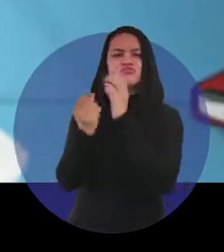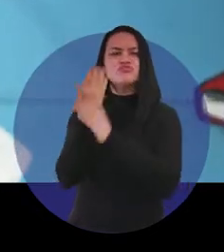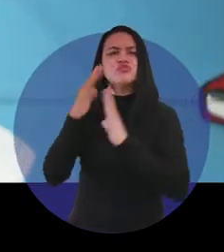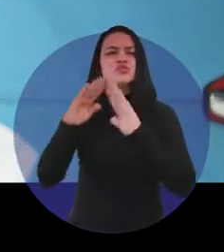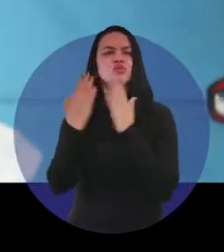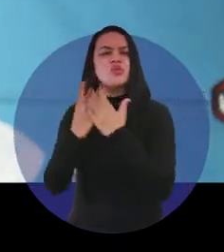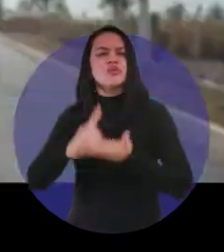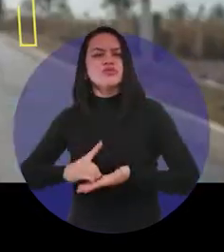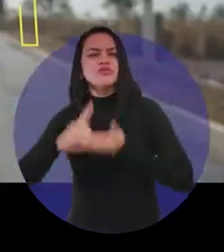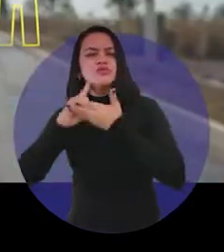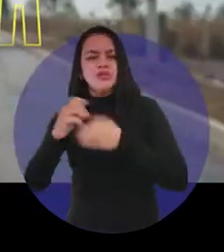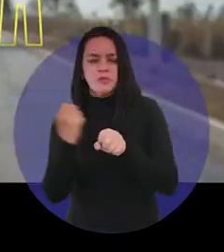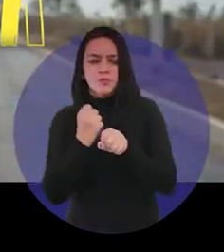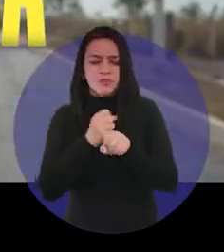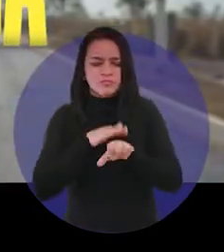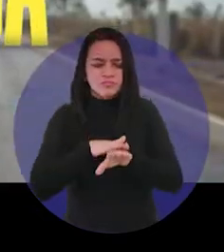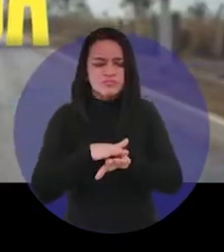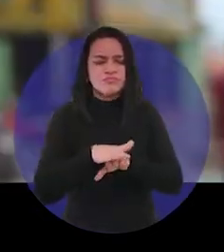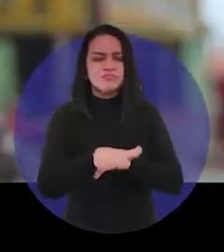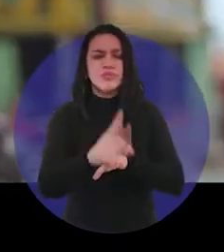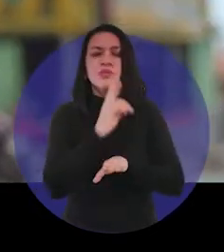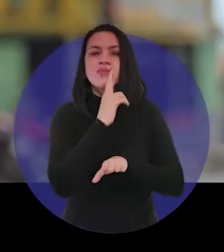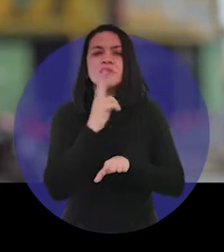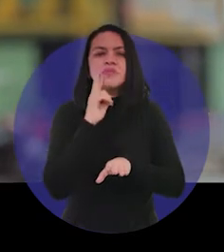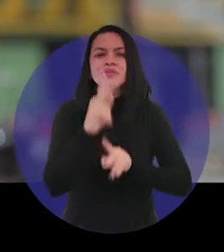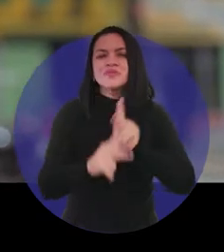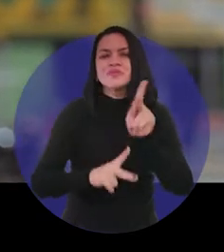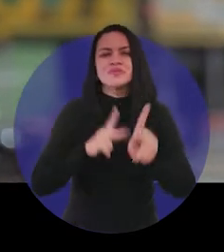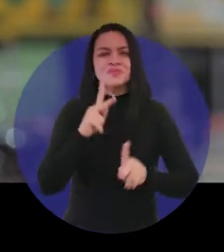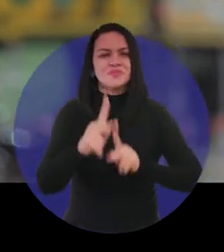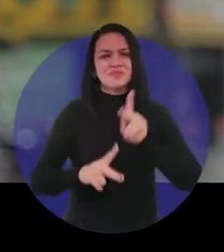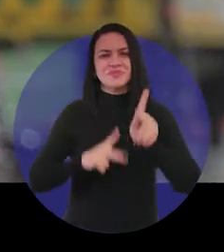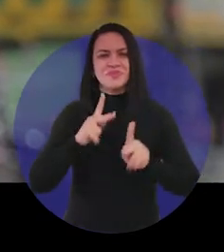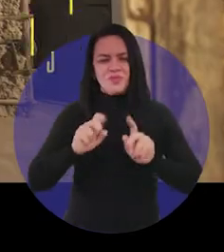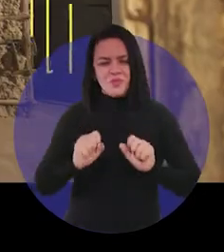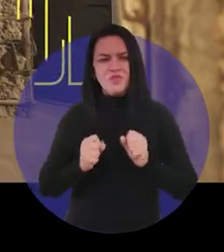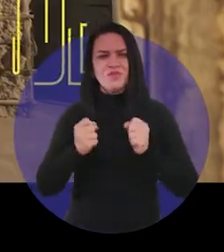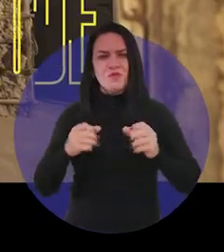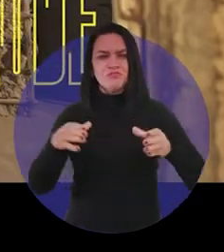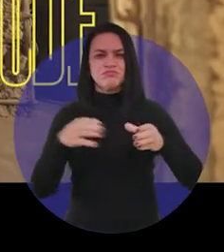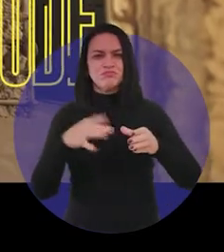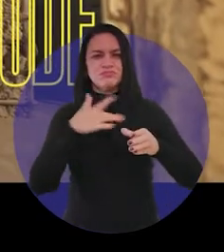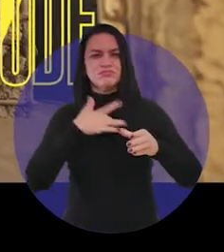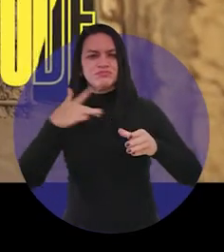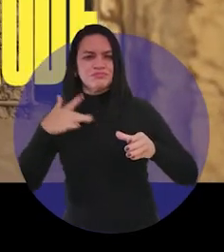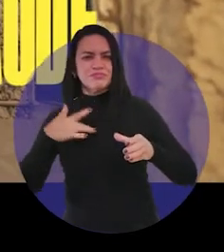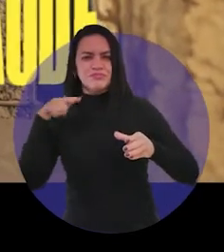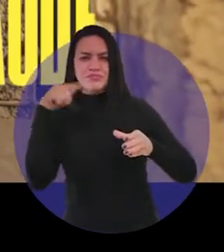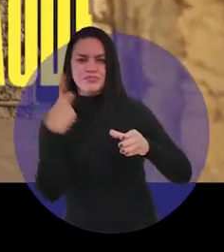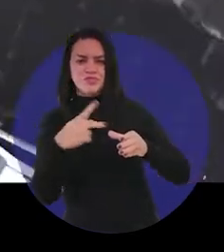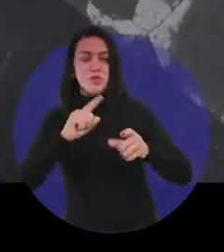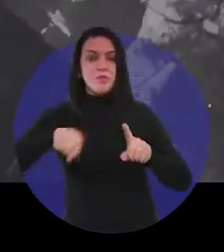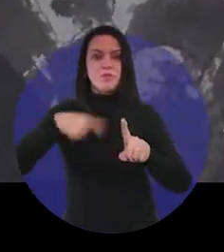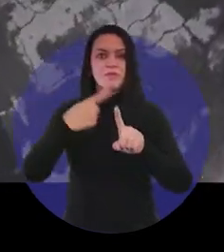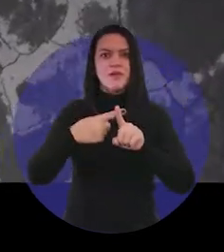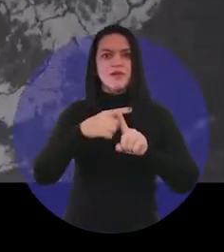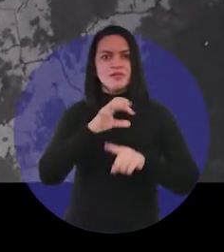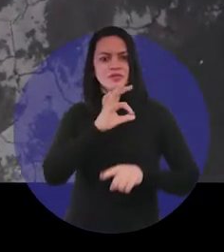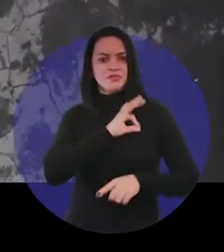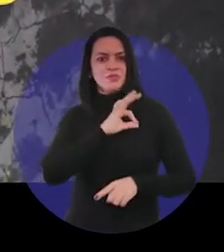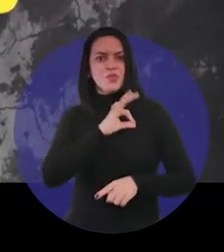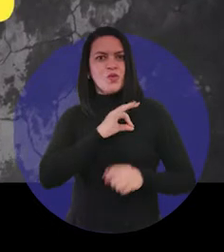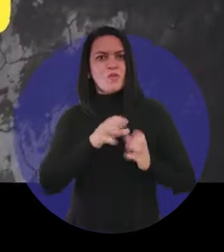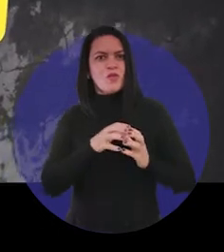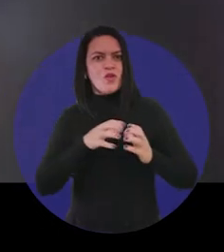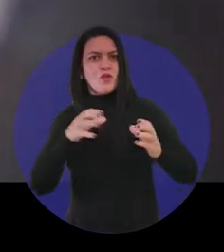a escola digna, chegou a estrada, chegou o restaurante popular, chegou a força estadual de saúde, chegaram mais